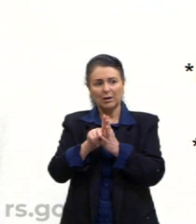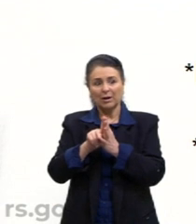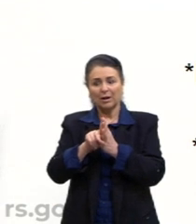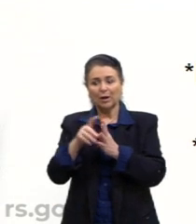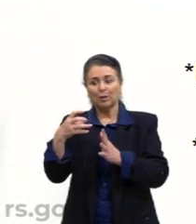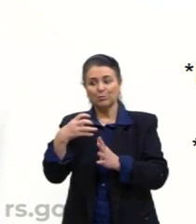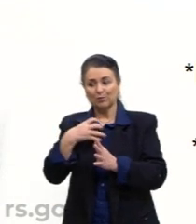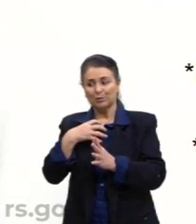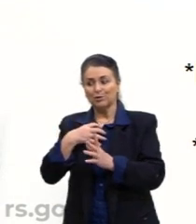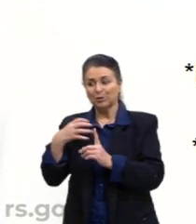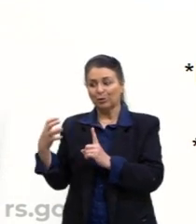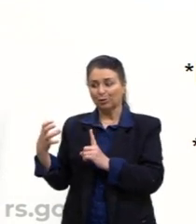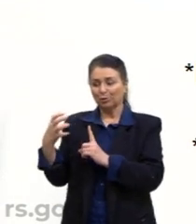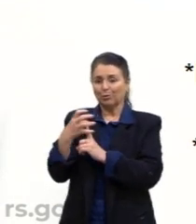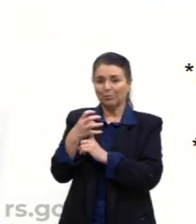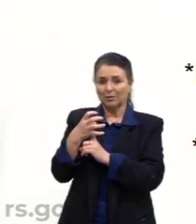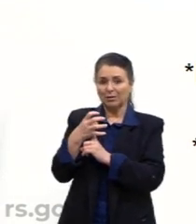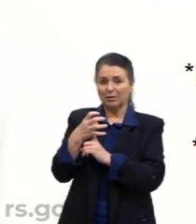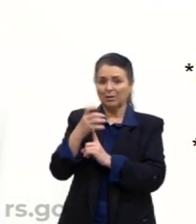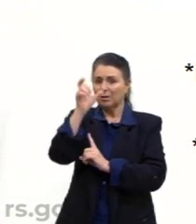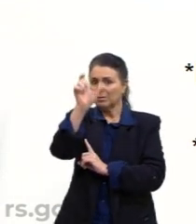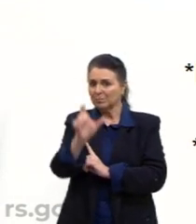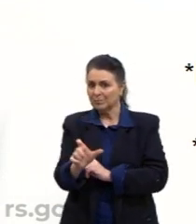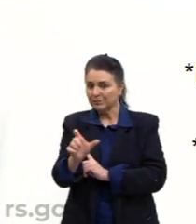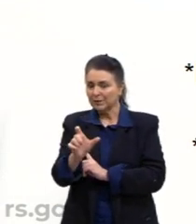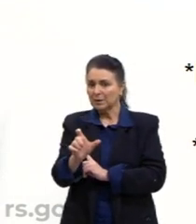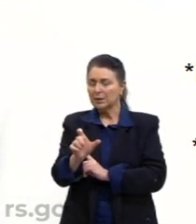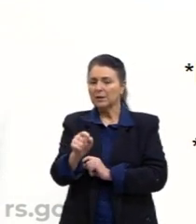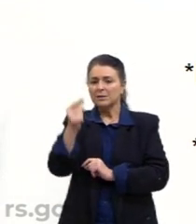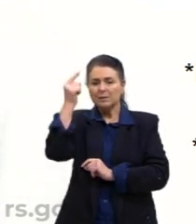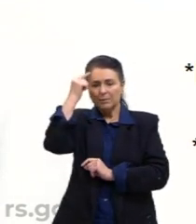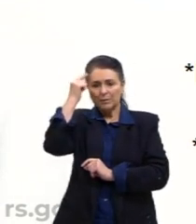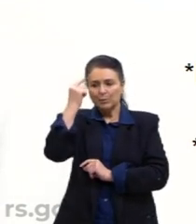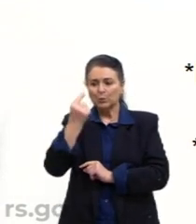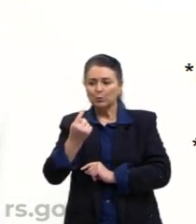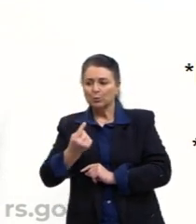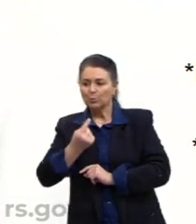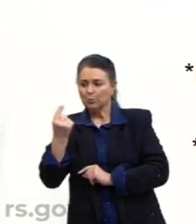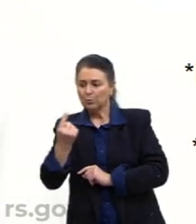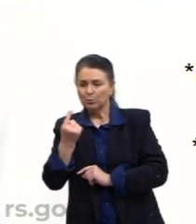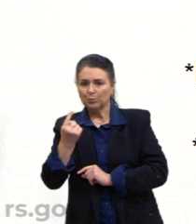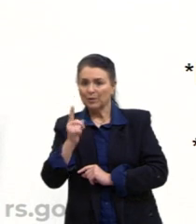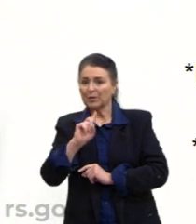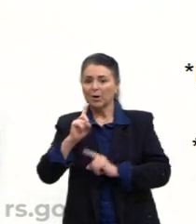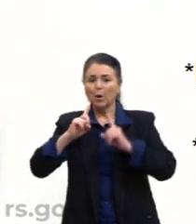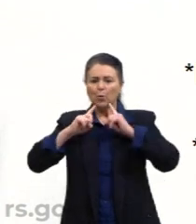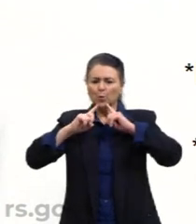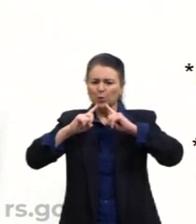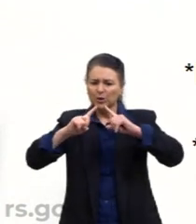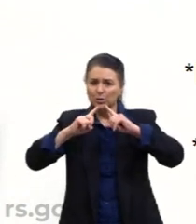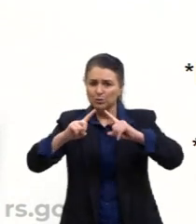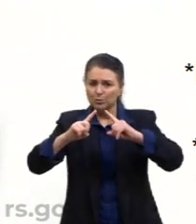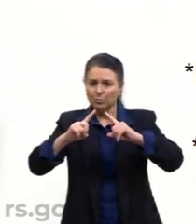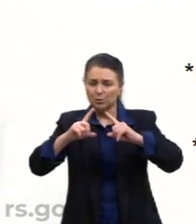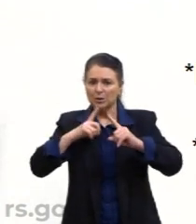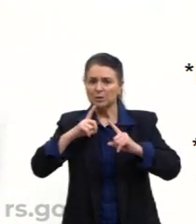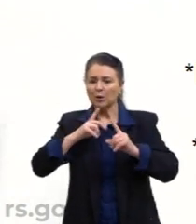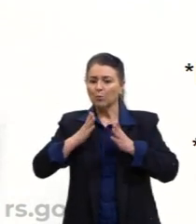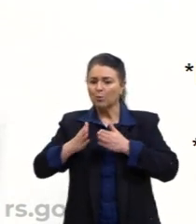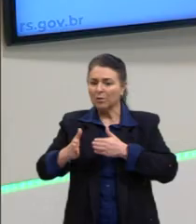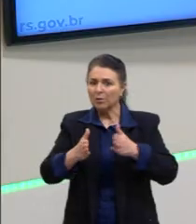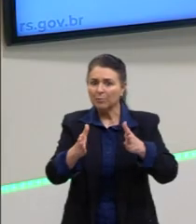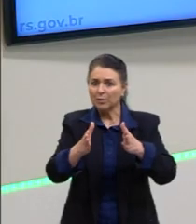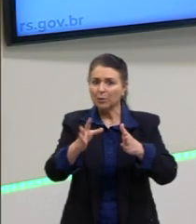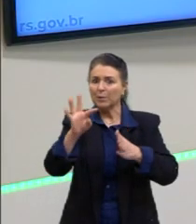pessoas. E aí, esse caminho do pensamento único, do pensamento não crítico, é um caminho para os totalitarismos.